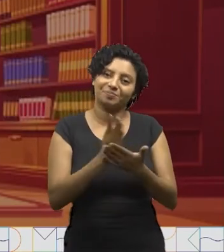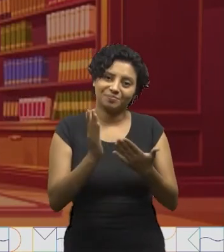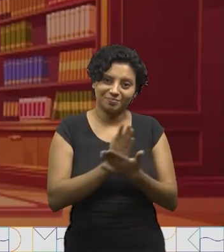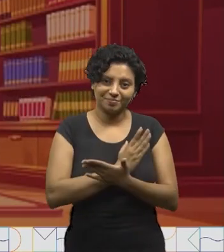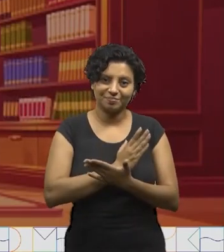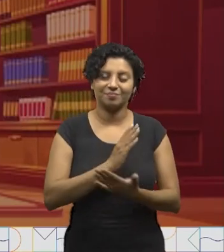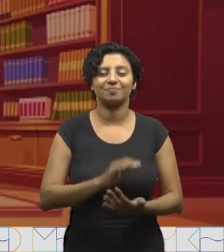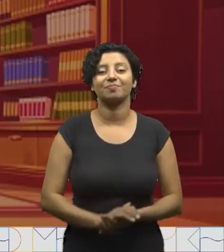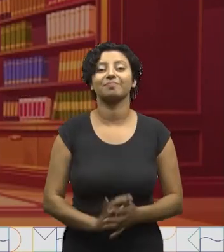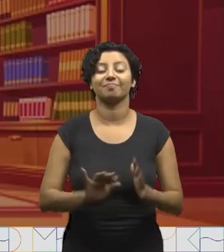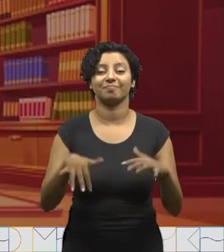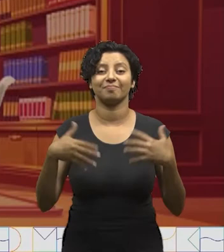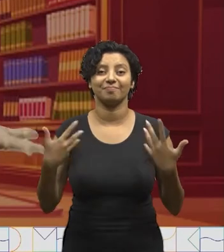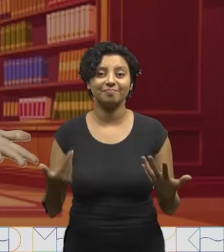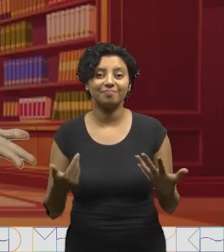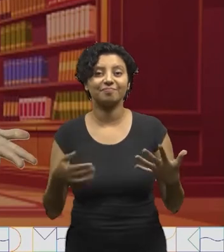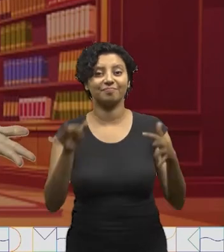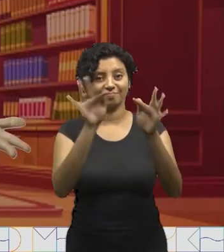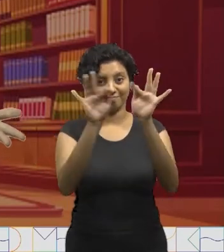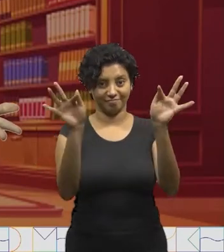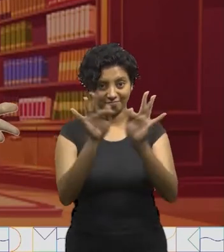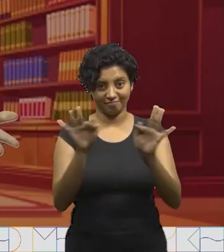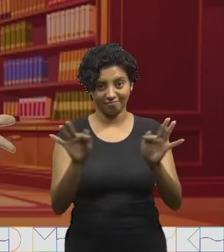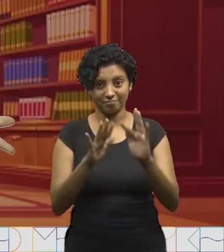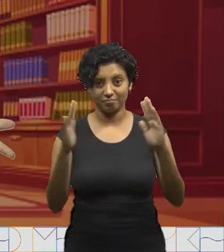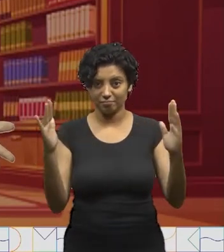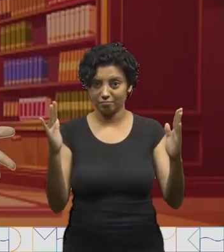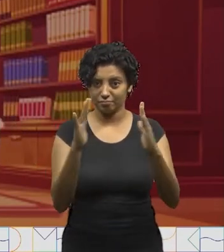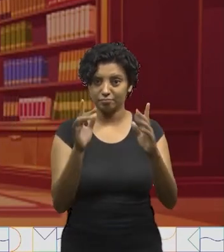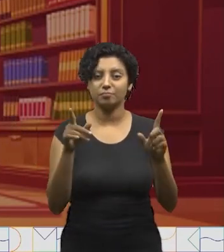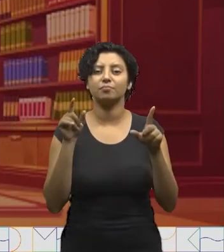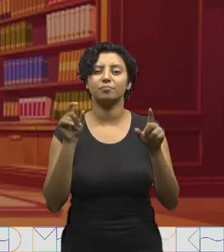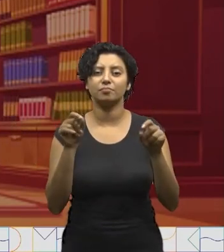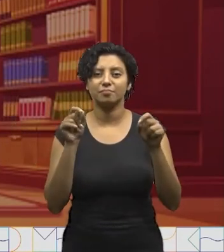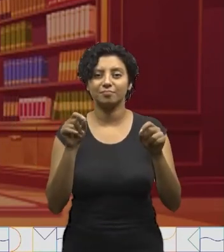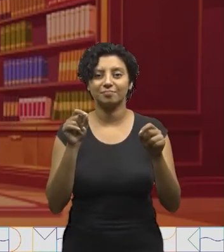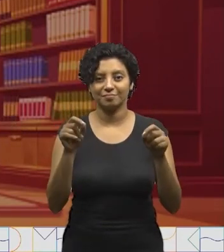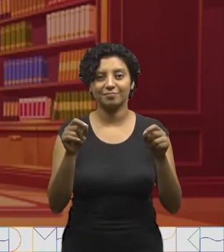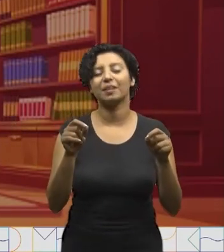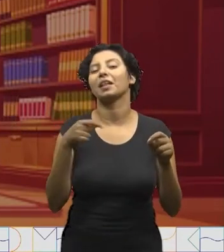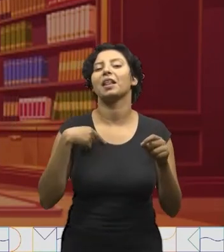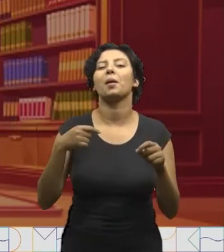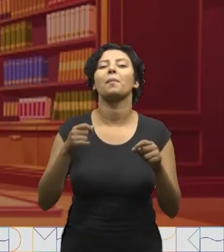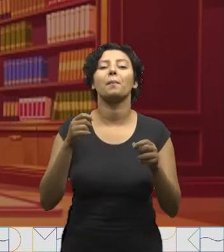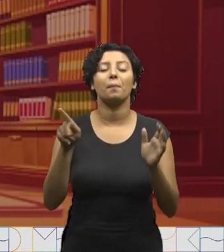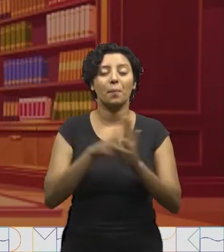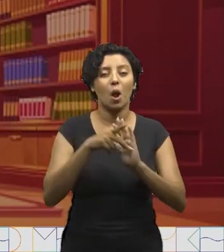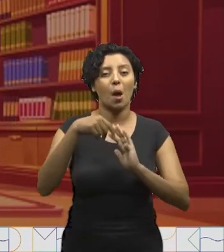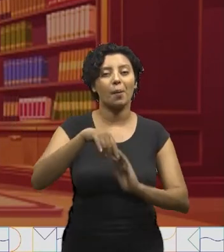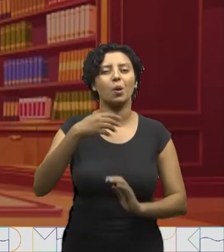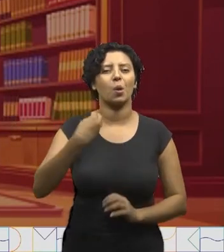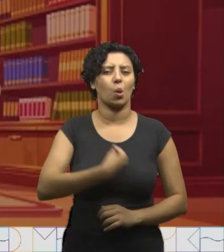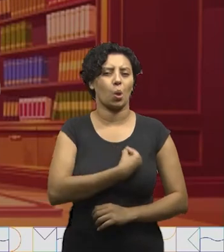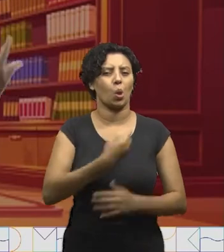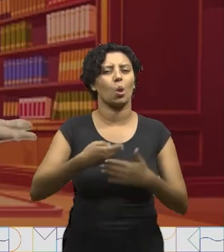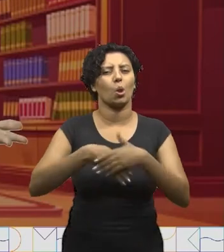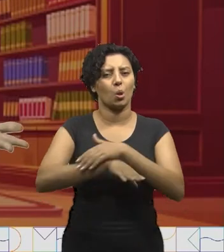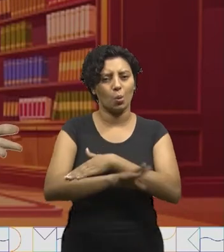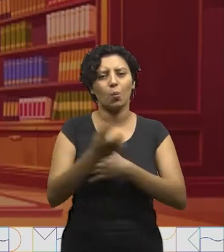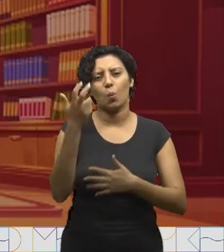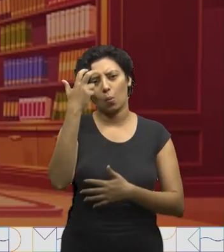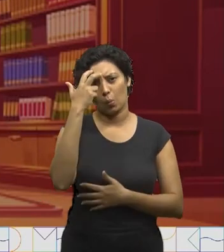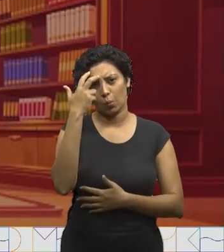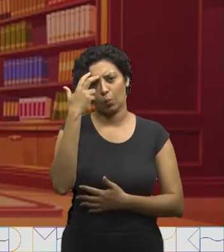conhece várias. Afinal, as parlendas fazem parte do nosso folclore e são